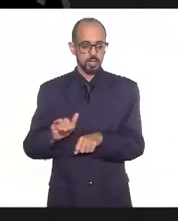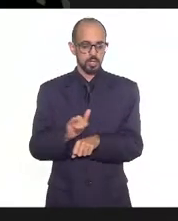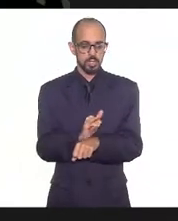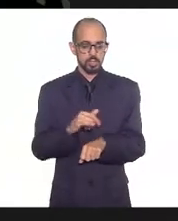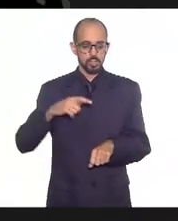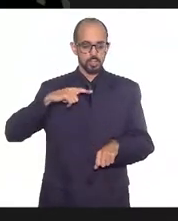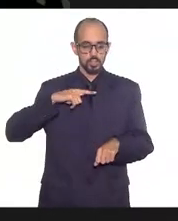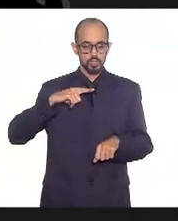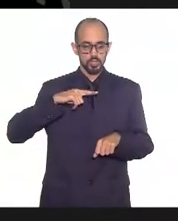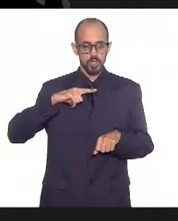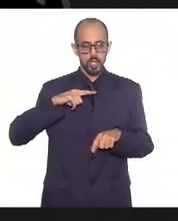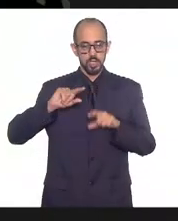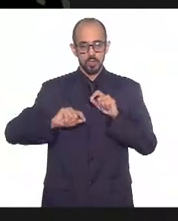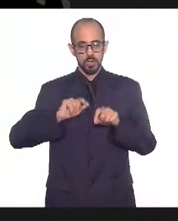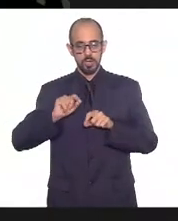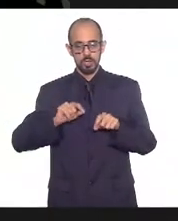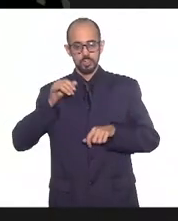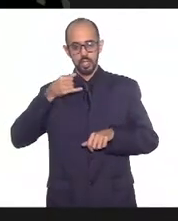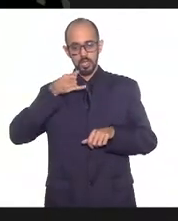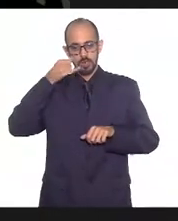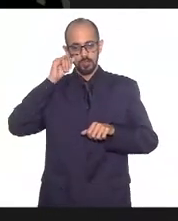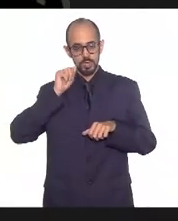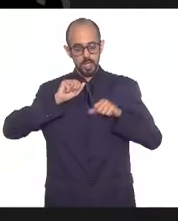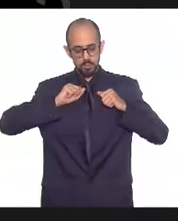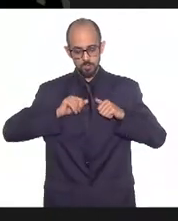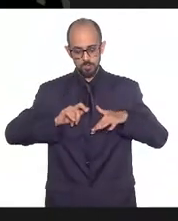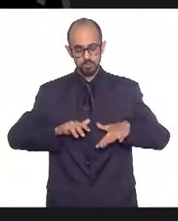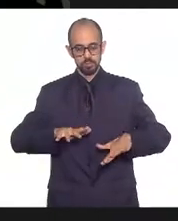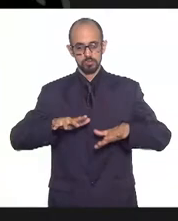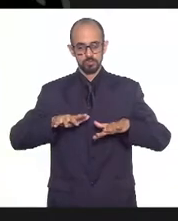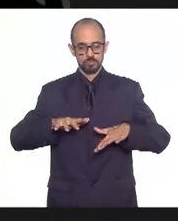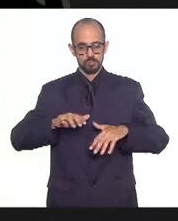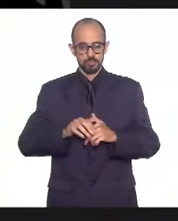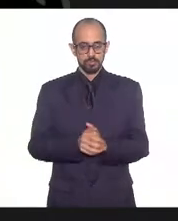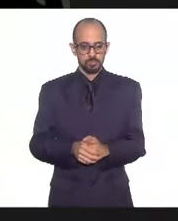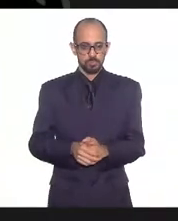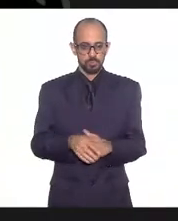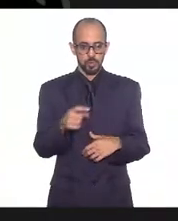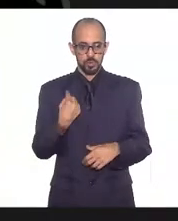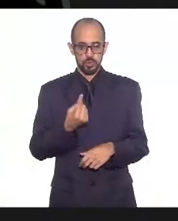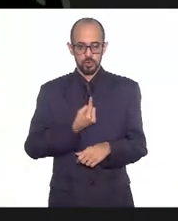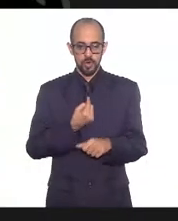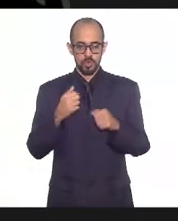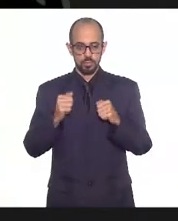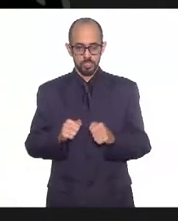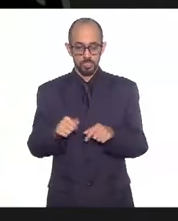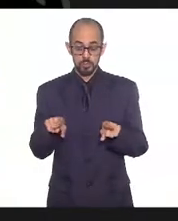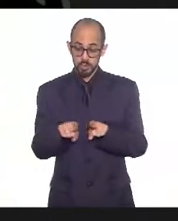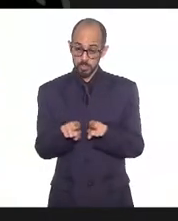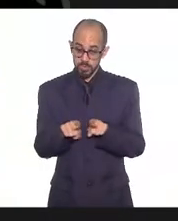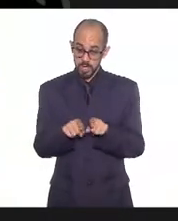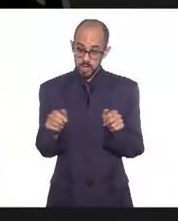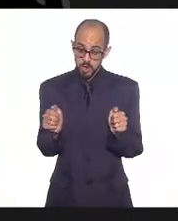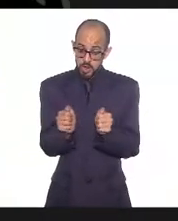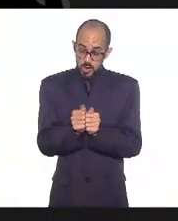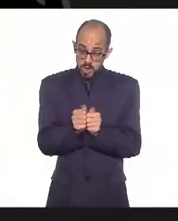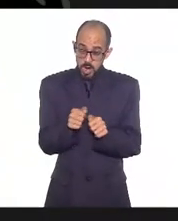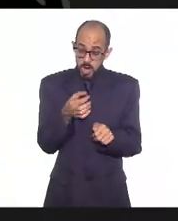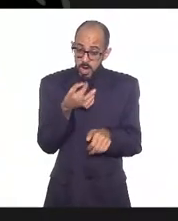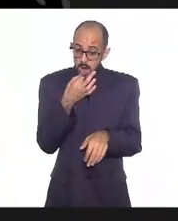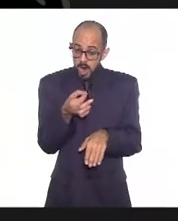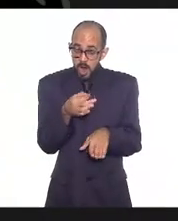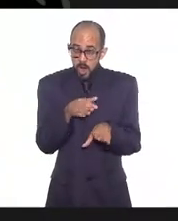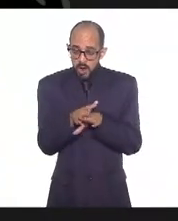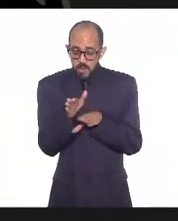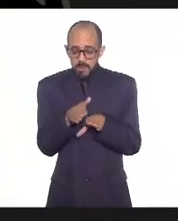de evitar a disseminação da doença. a gente pode, paralelamente, recomendar, principalmente para os